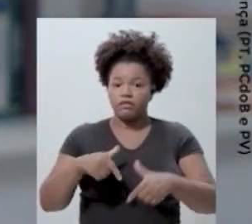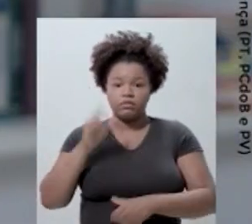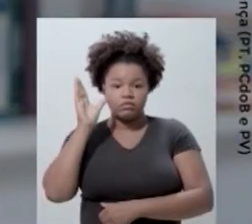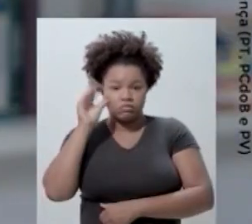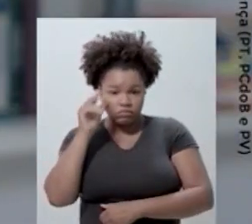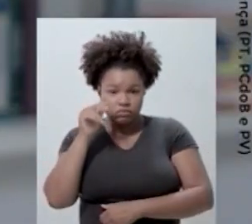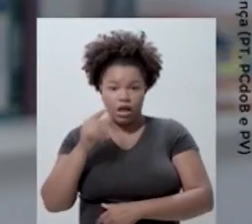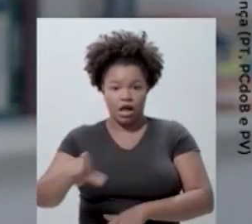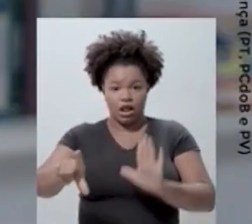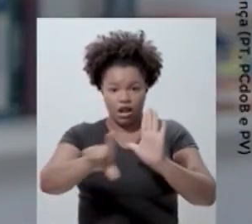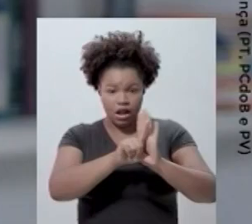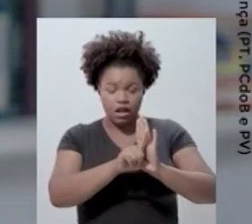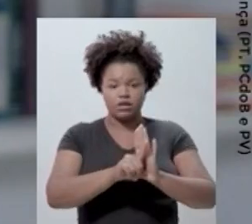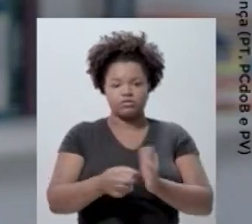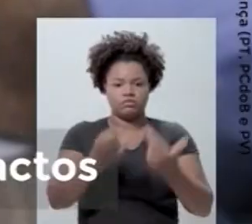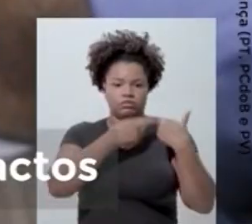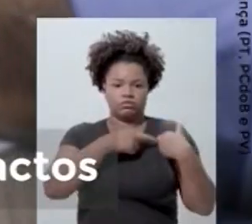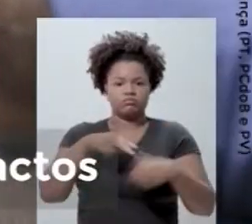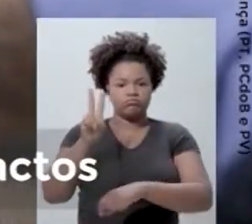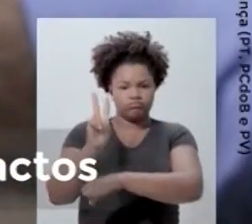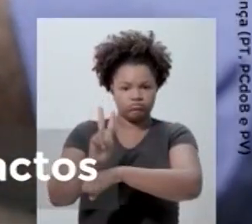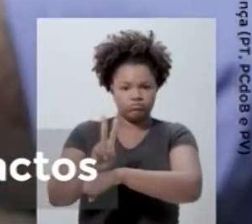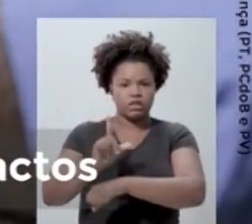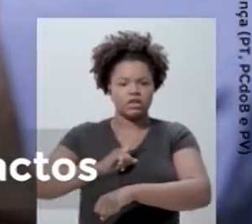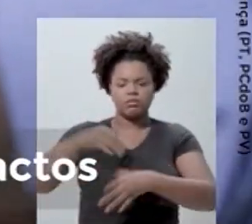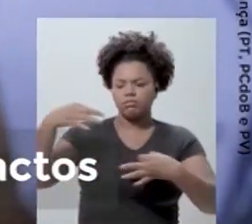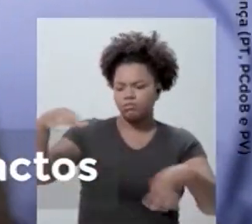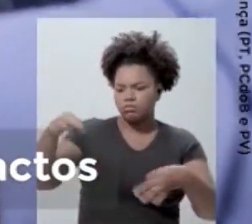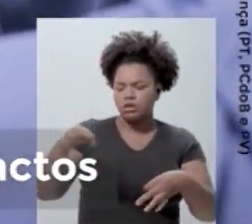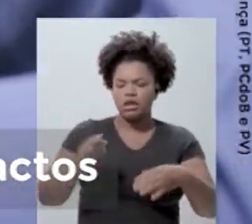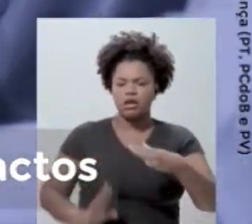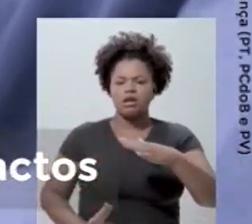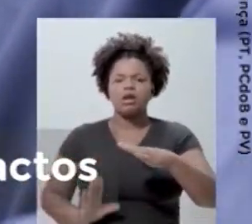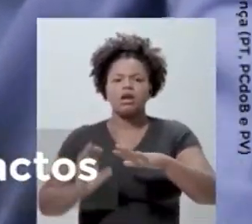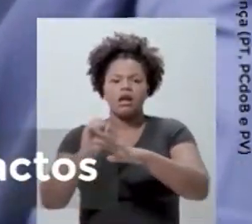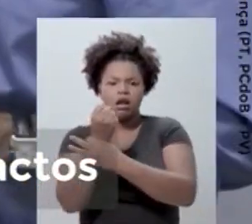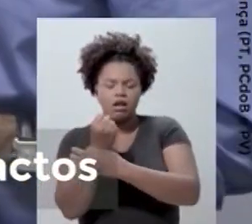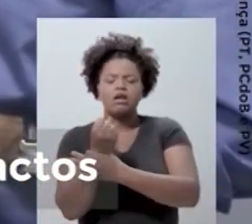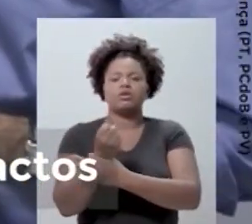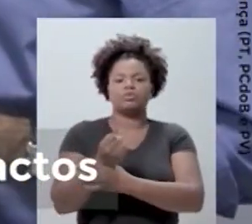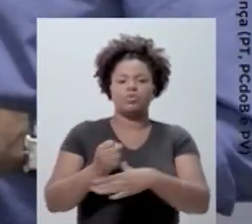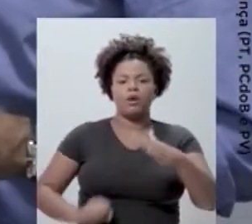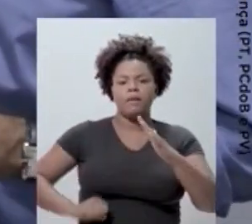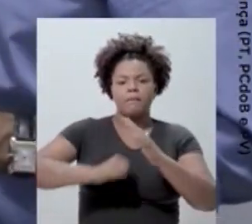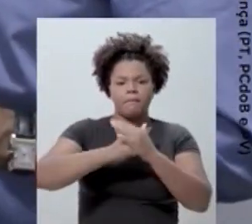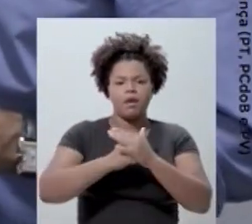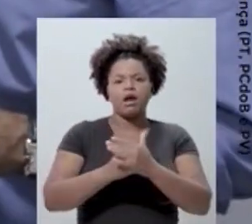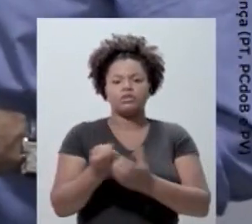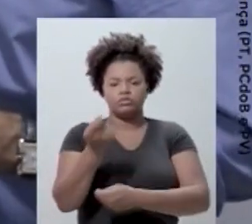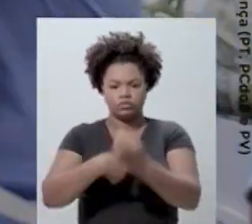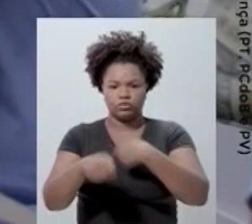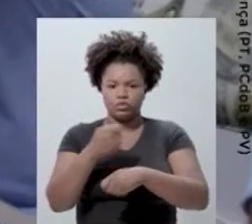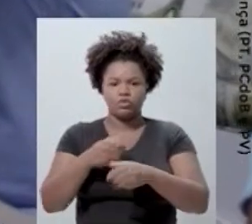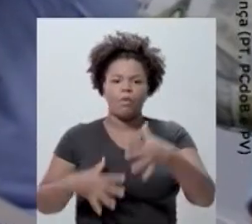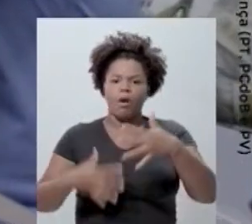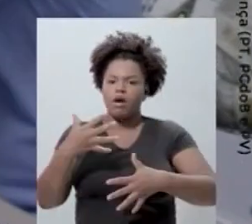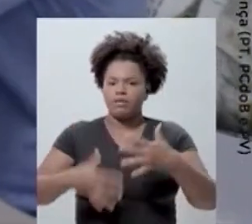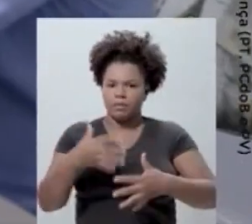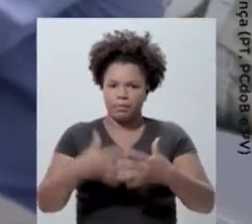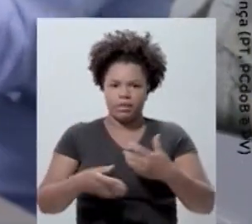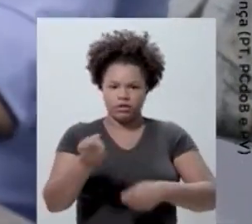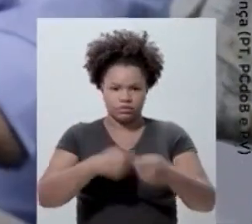lei de responsabilidade fiscal e teremos um planejamento que garanta que os impactos orçamentários e financeiros não